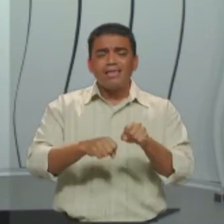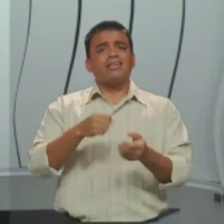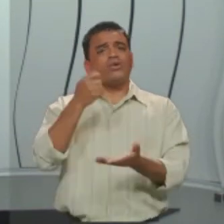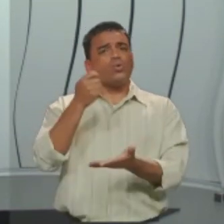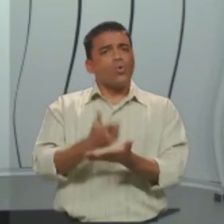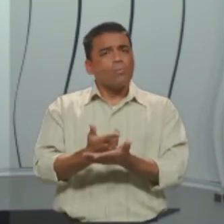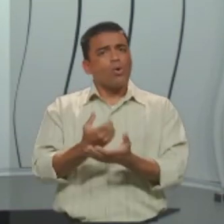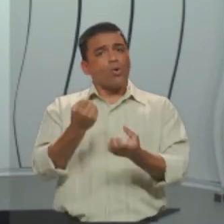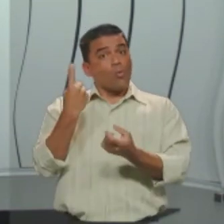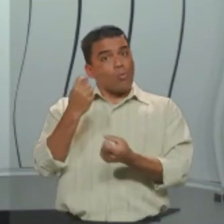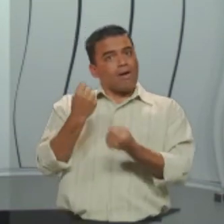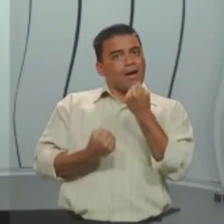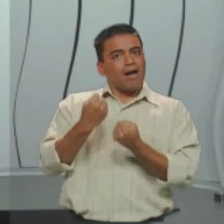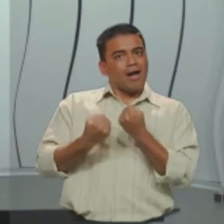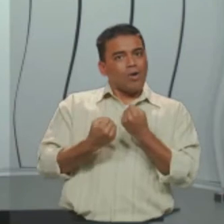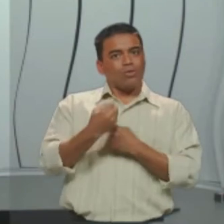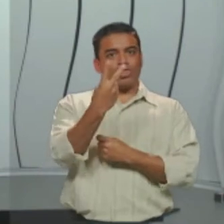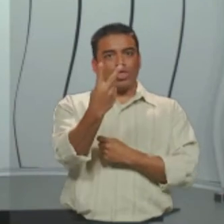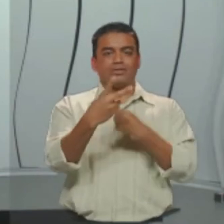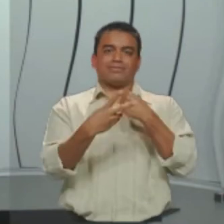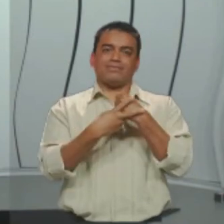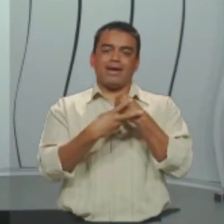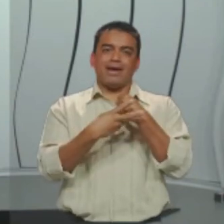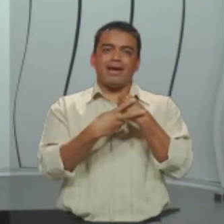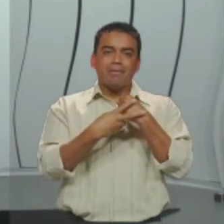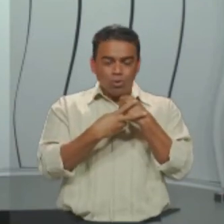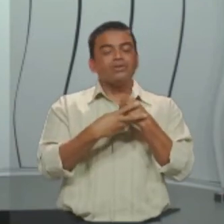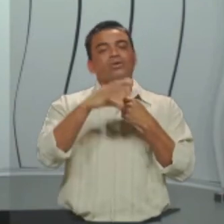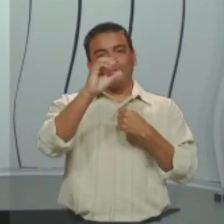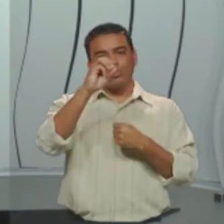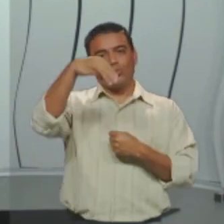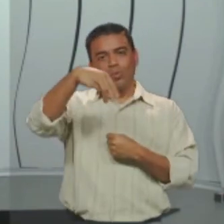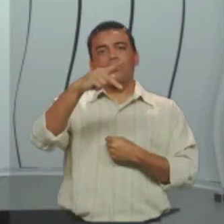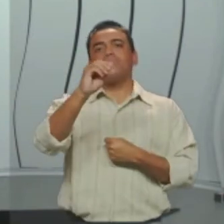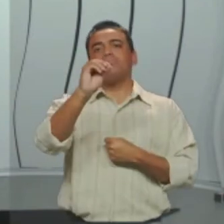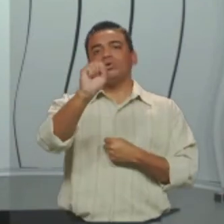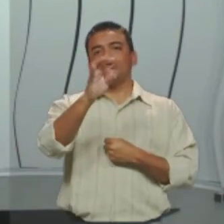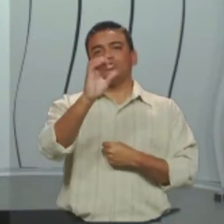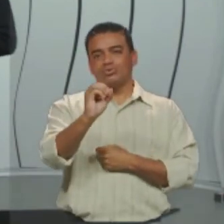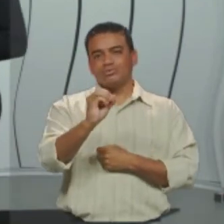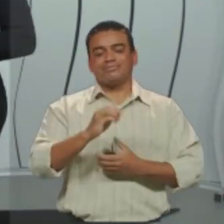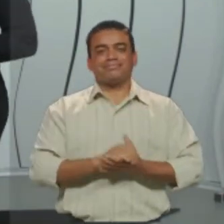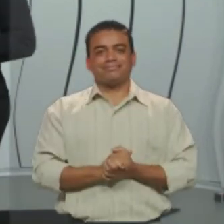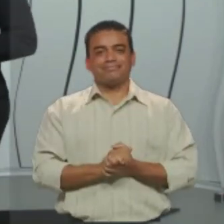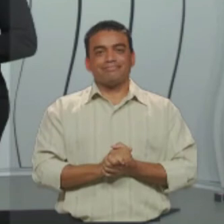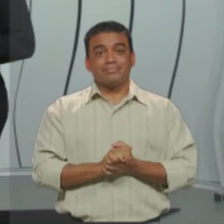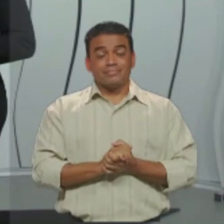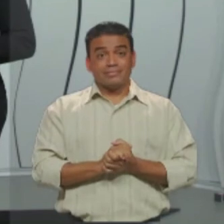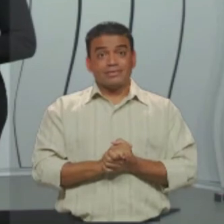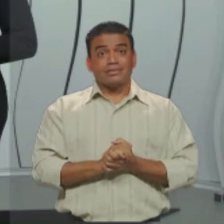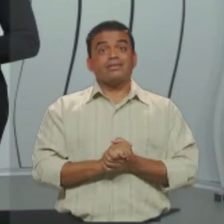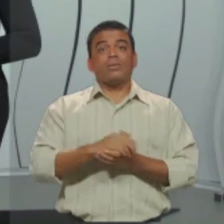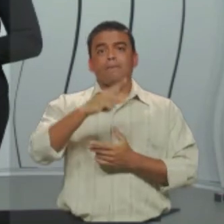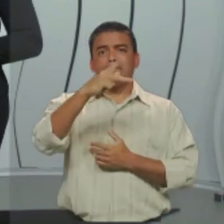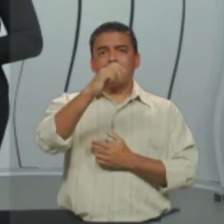carro. Quantos verbos? Dois. Período composto. Entendido? Período composto